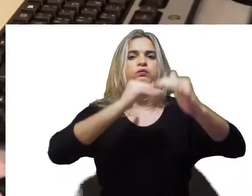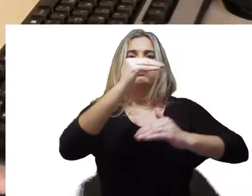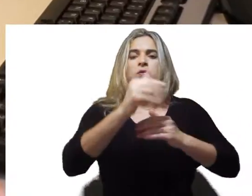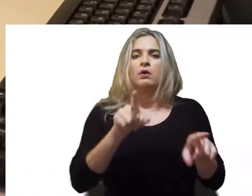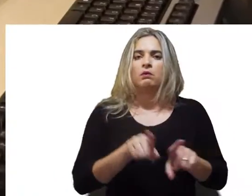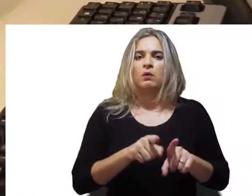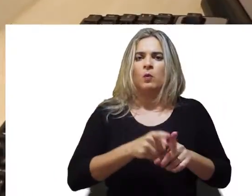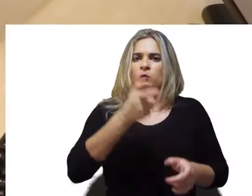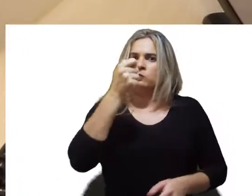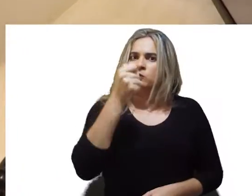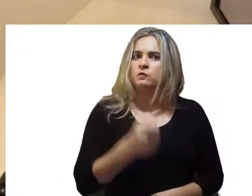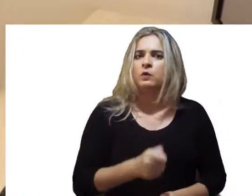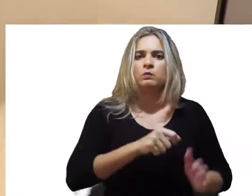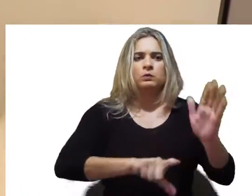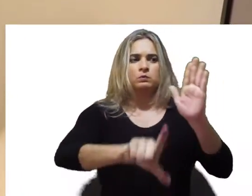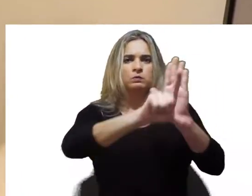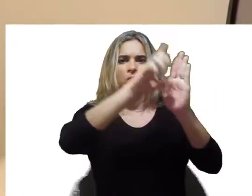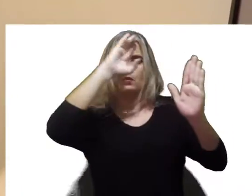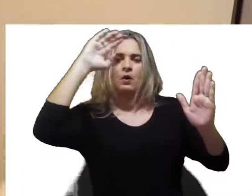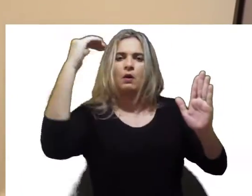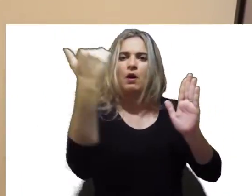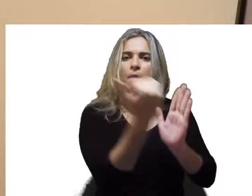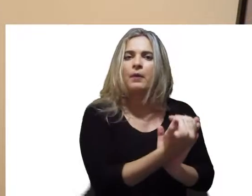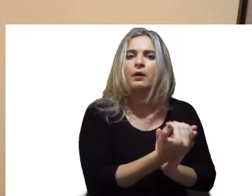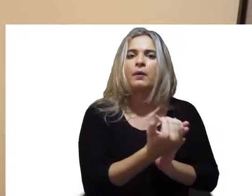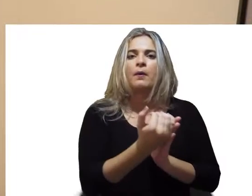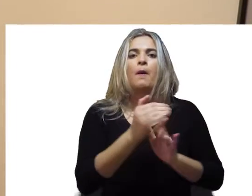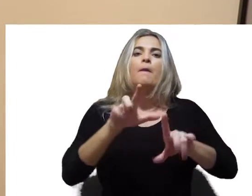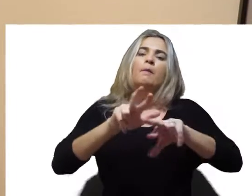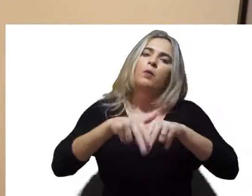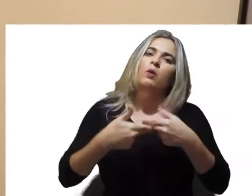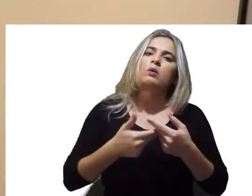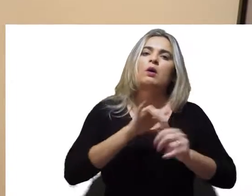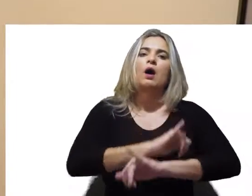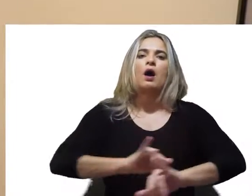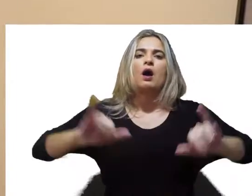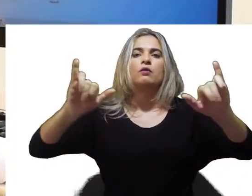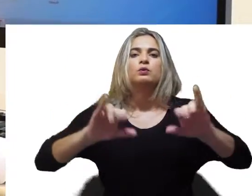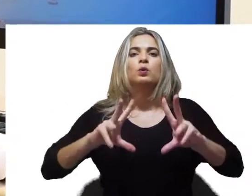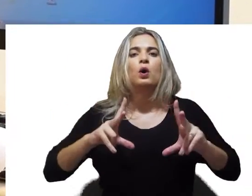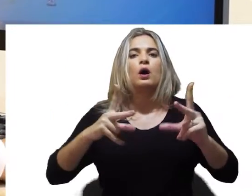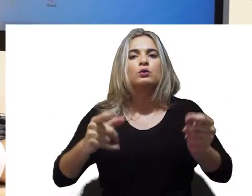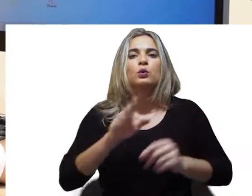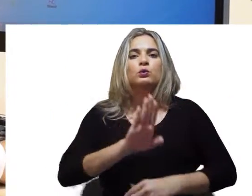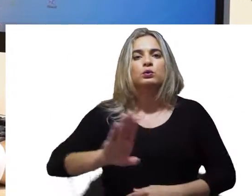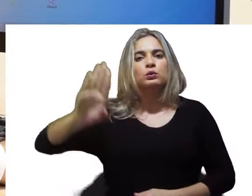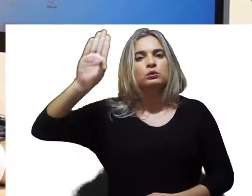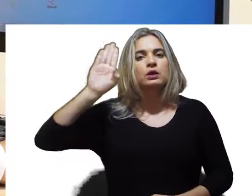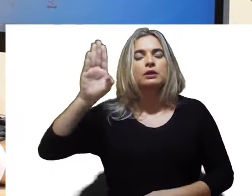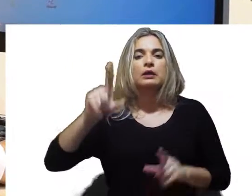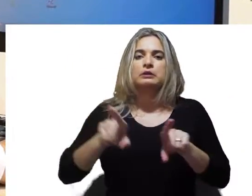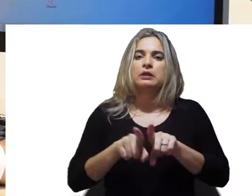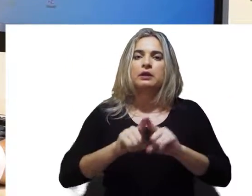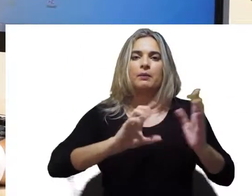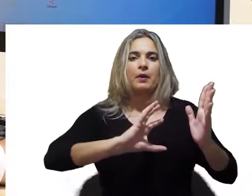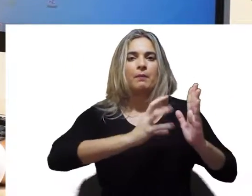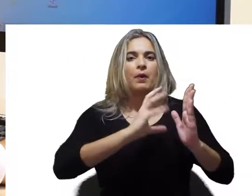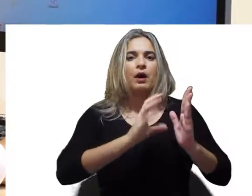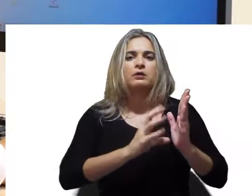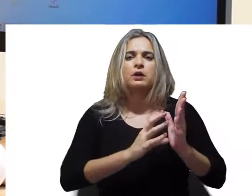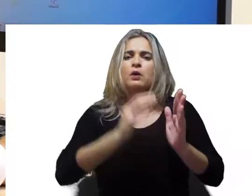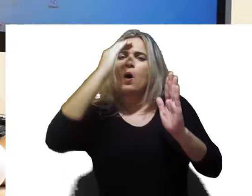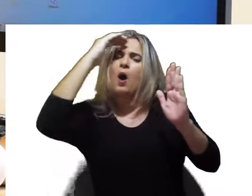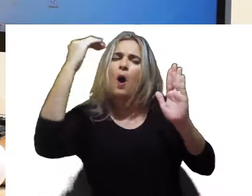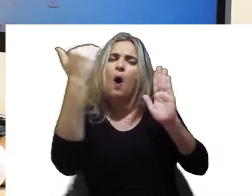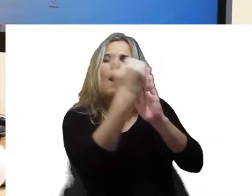rigorosa na apuração e na aplicação da lei. Por isso, alertou aos candidatos e partidos para o cumprimento da legislação para não correr o risco